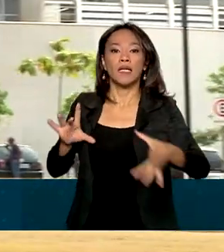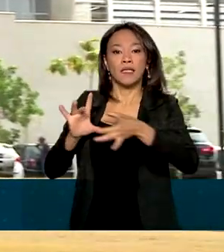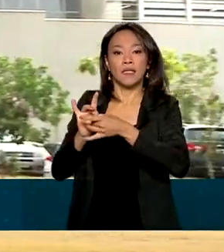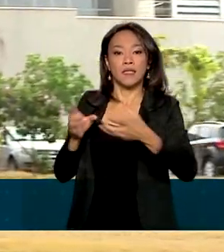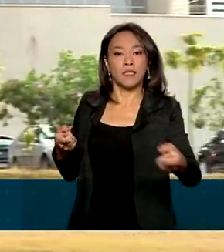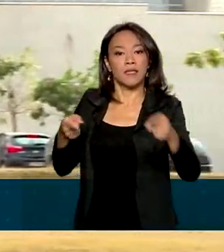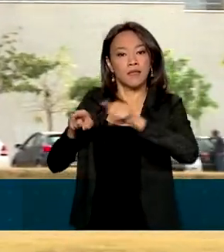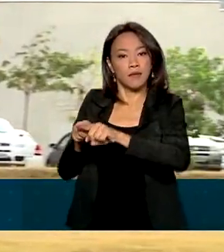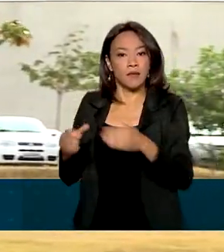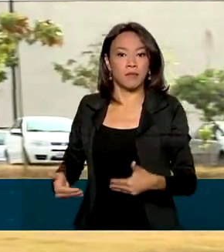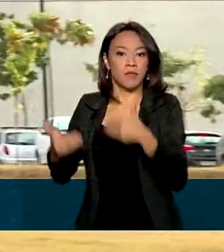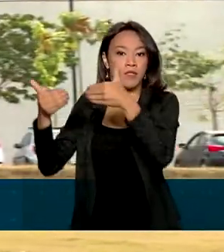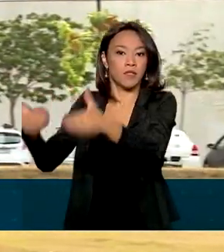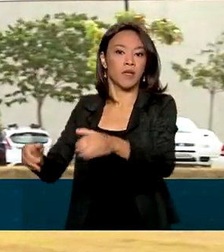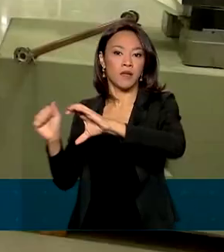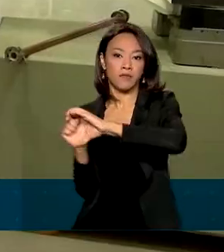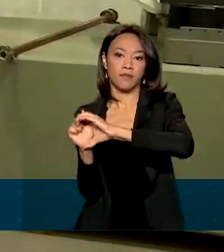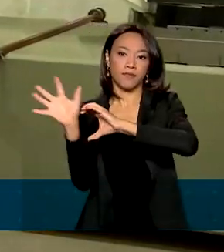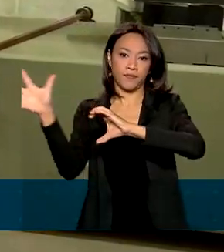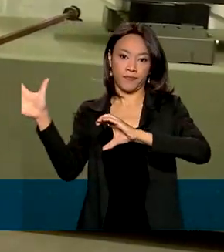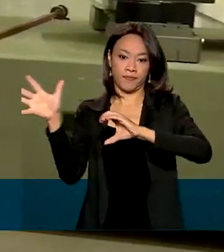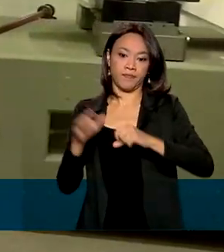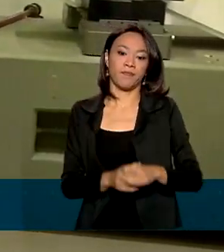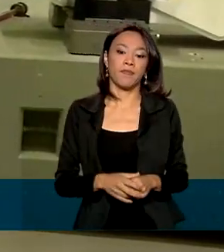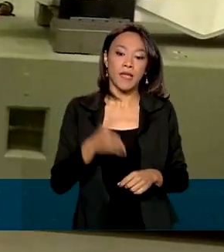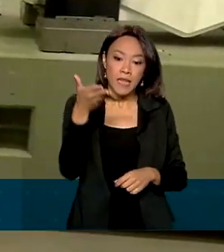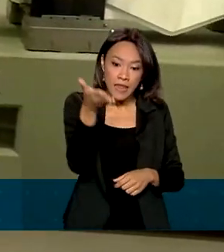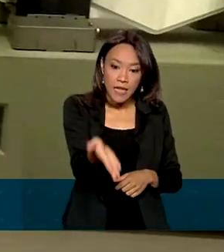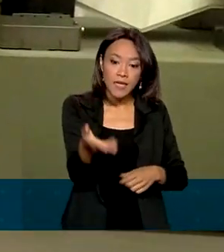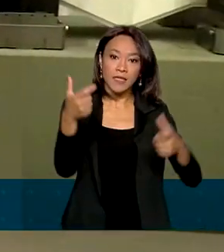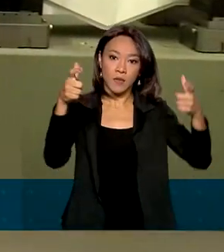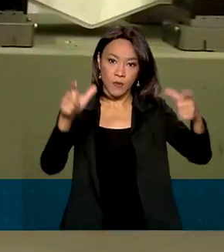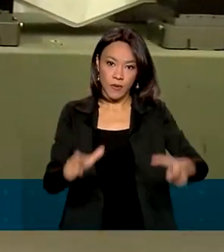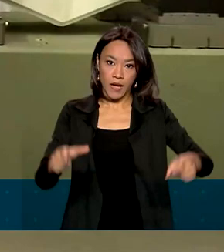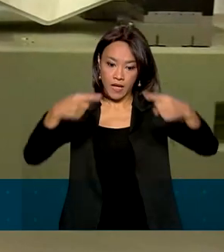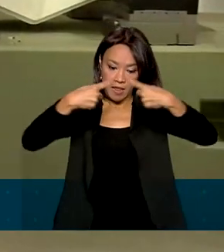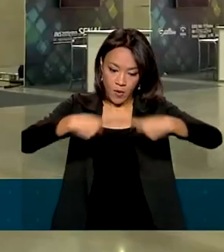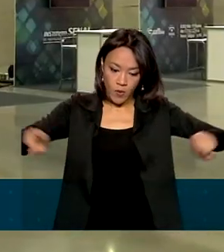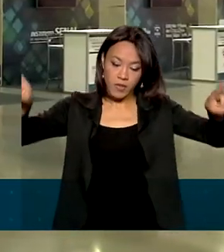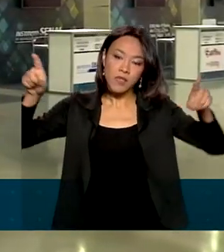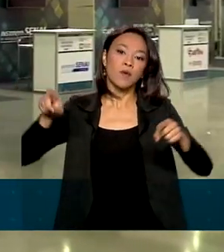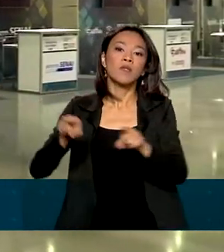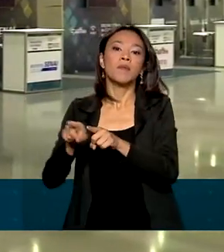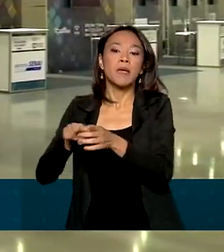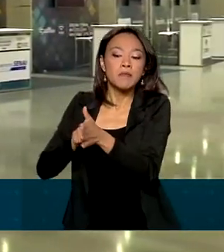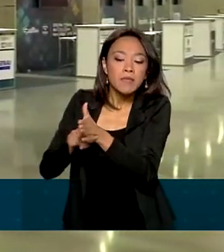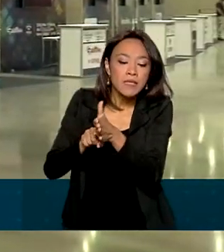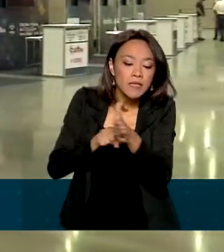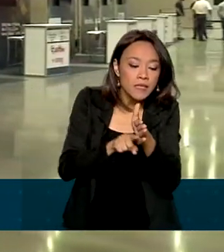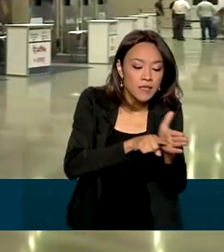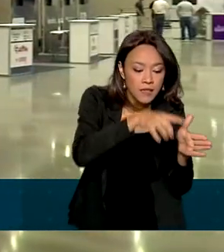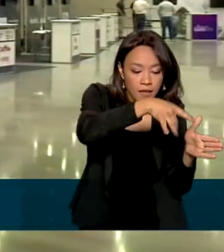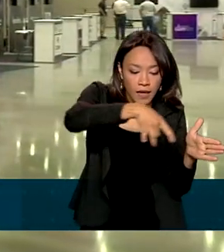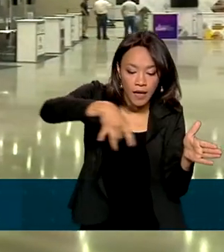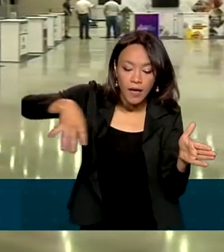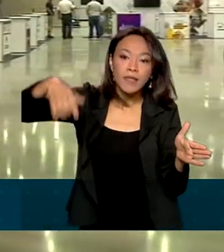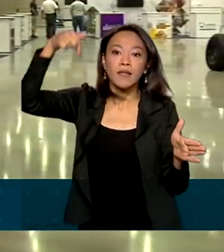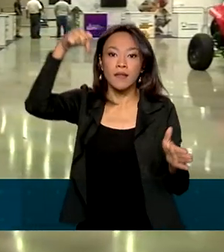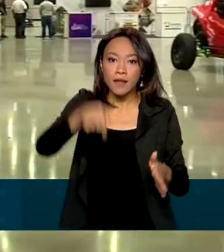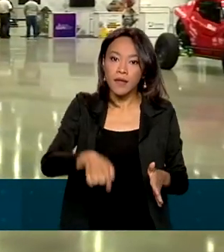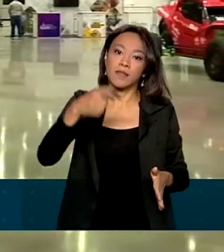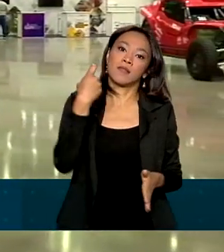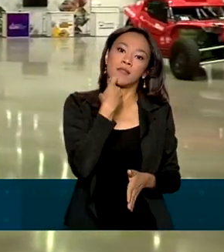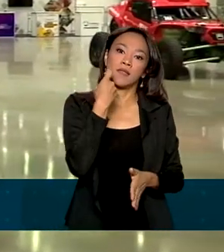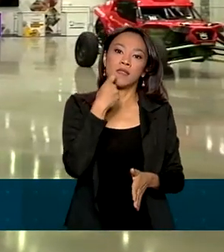Ciência, Tecnologia e Inovações. Além da inauguração das linhas de pesquisa, nesta sexta acontece também